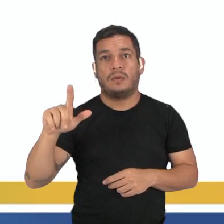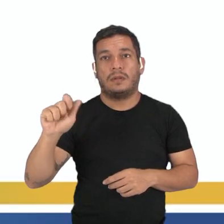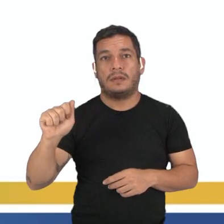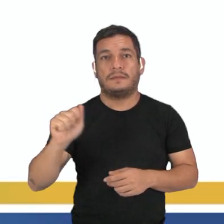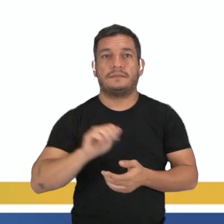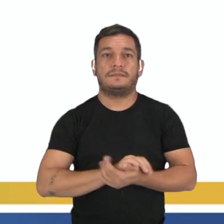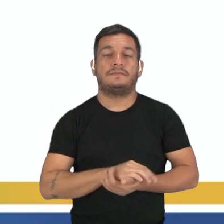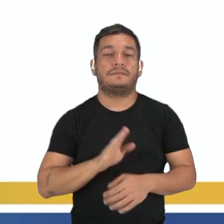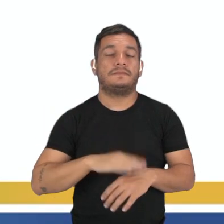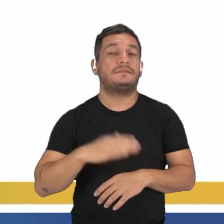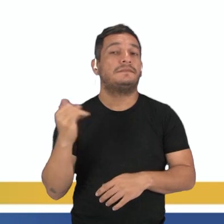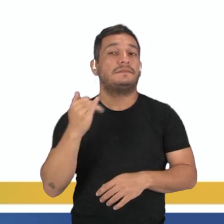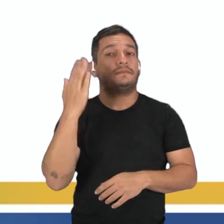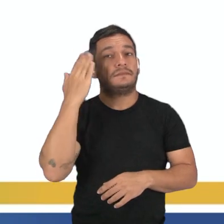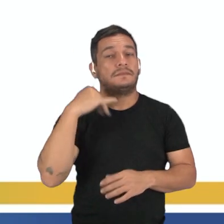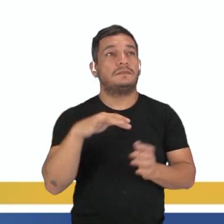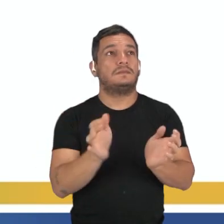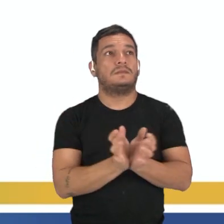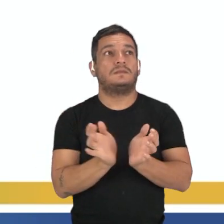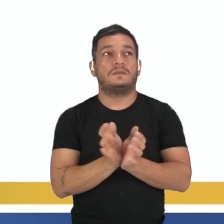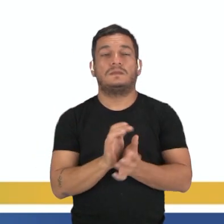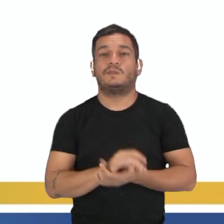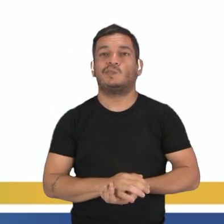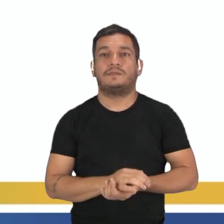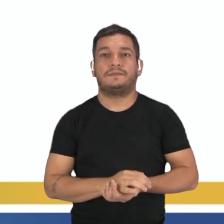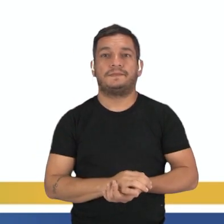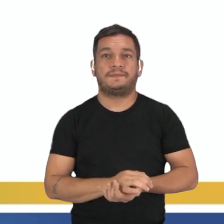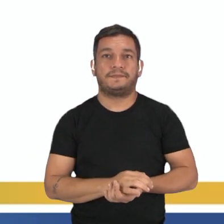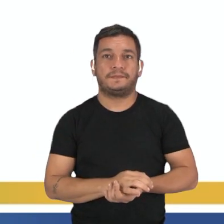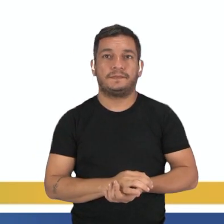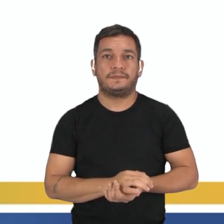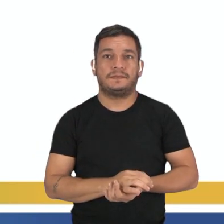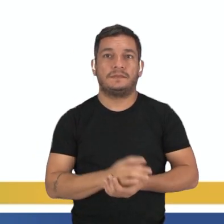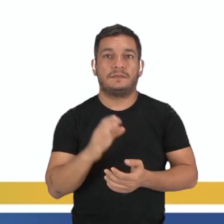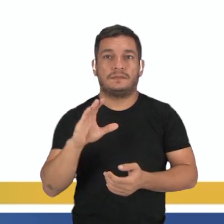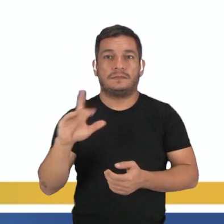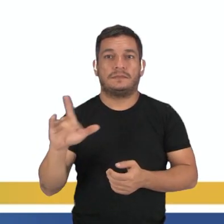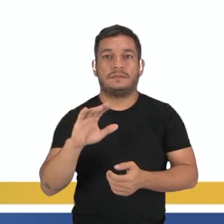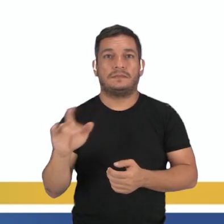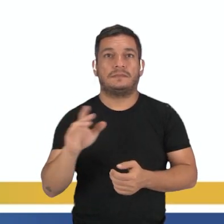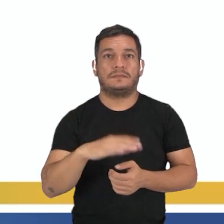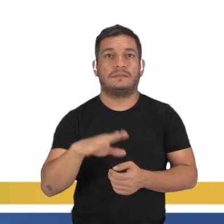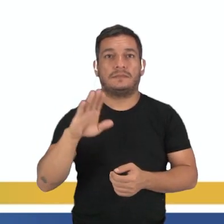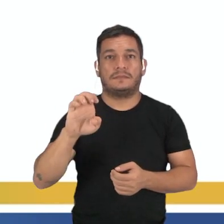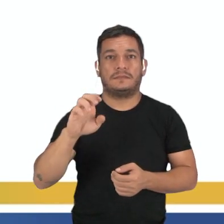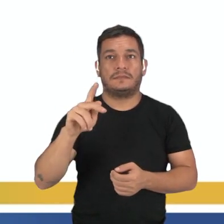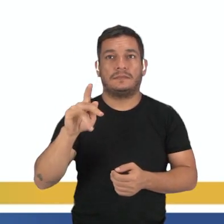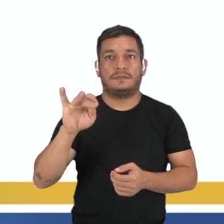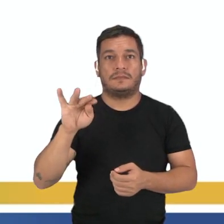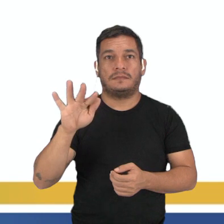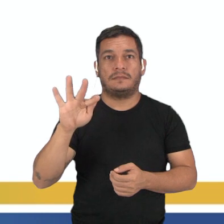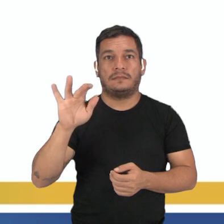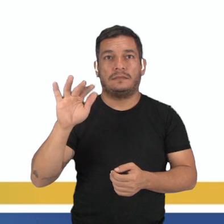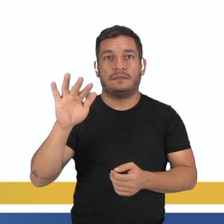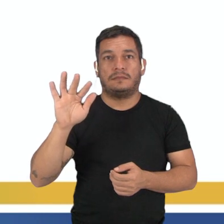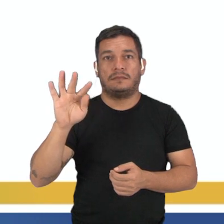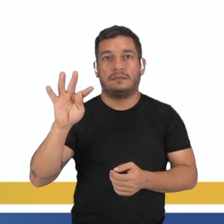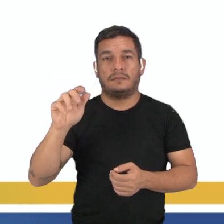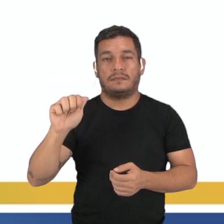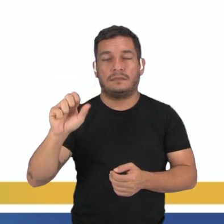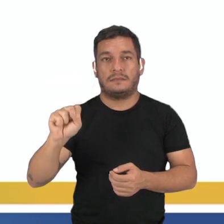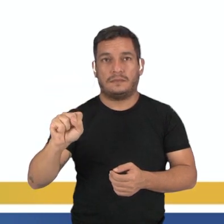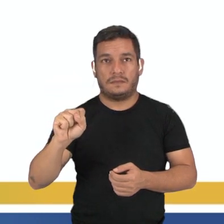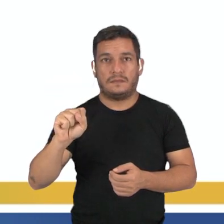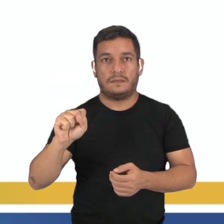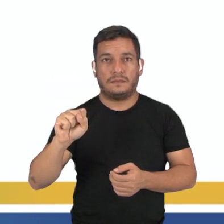O que mais que é importante eu saber sobre esse grupo? Que aquelas que são classificadas como epífitas, que são aquelas que vivem como hospedeiros